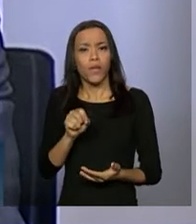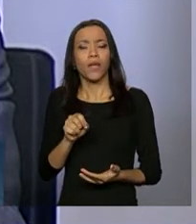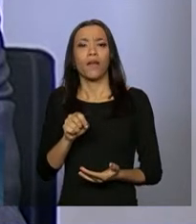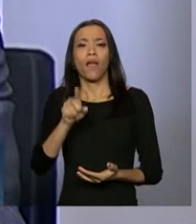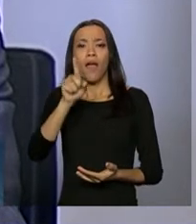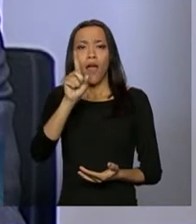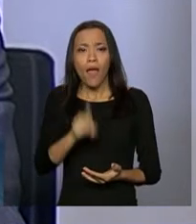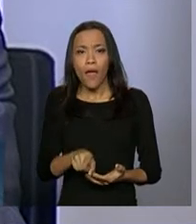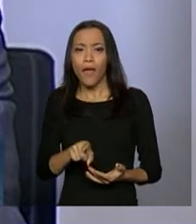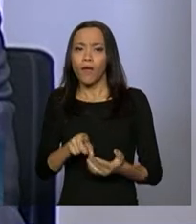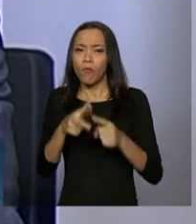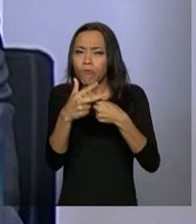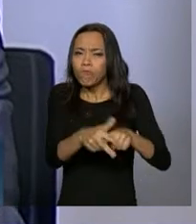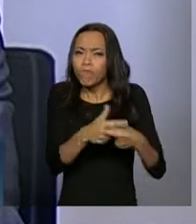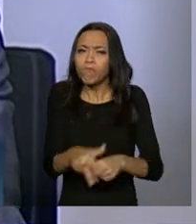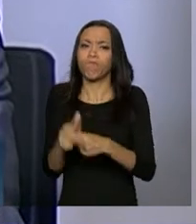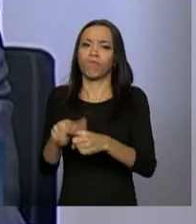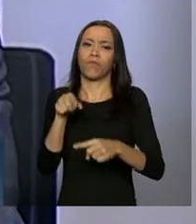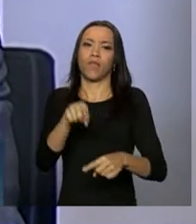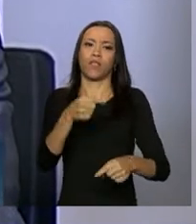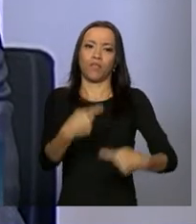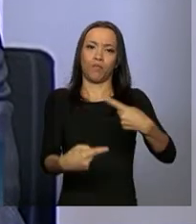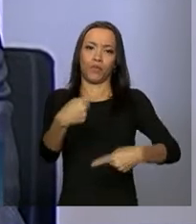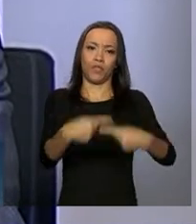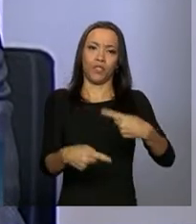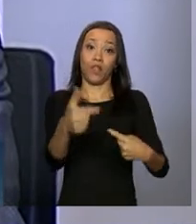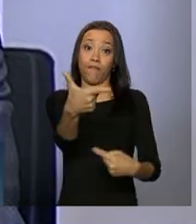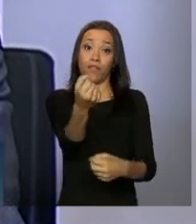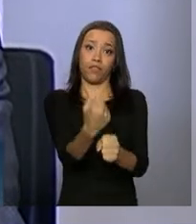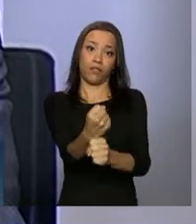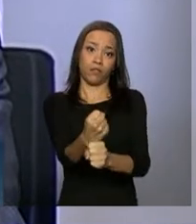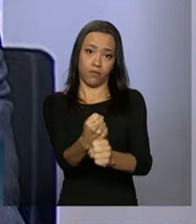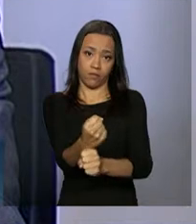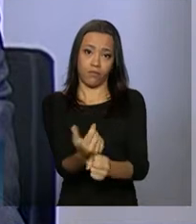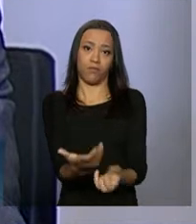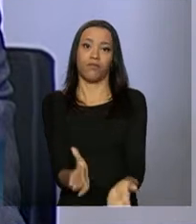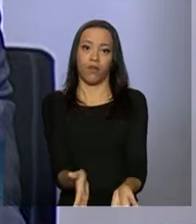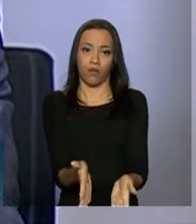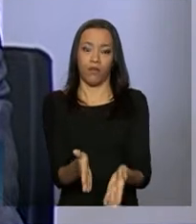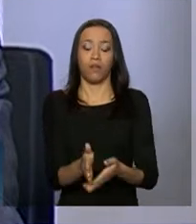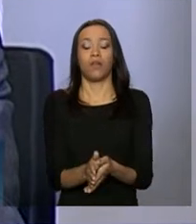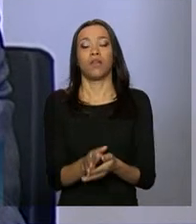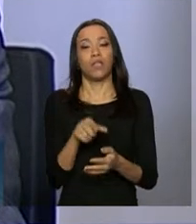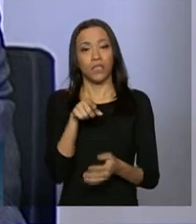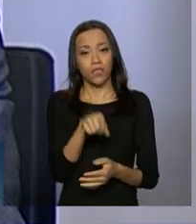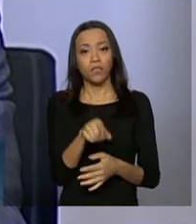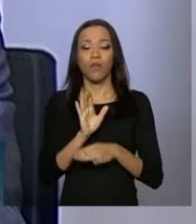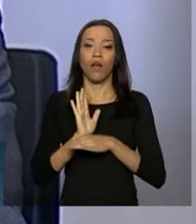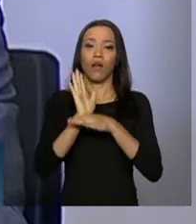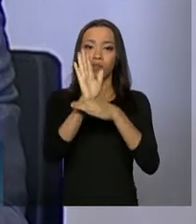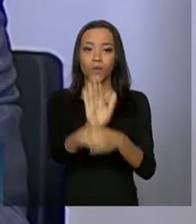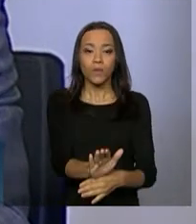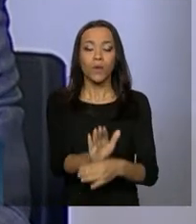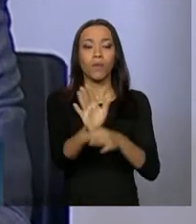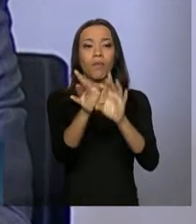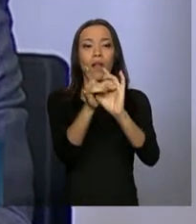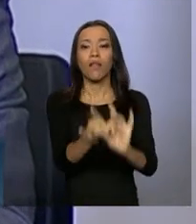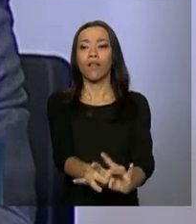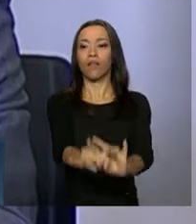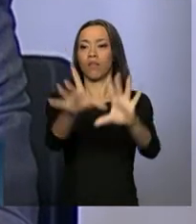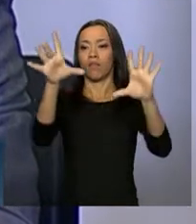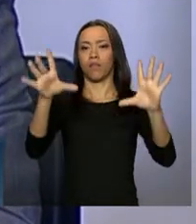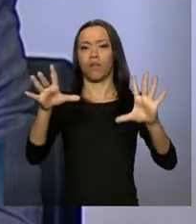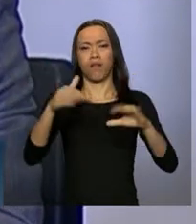dessa política. Afinal de contas, ela já dura 20 anos e que contribuiu para a libertação de mais de